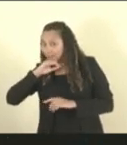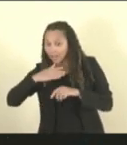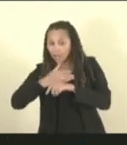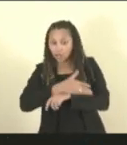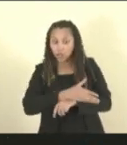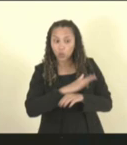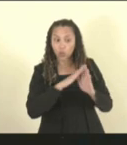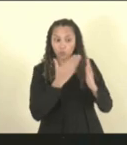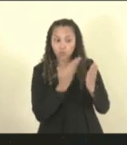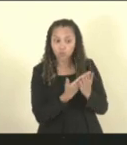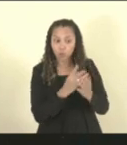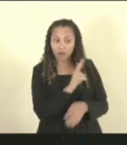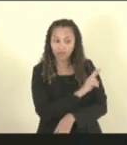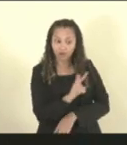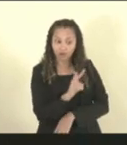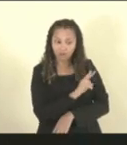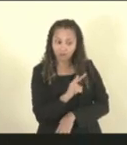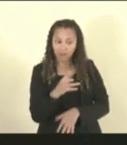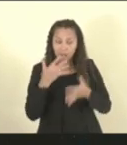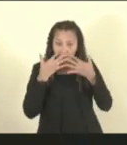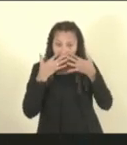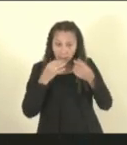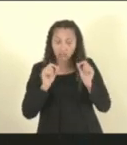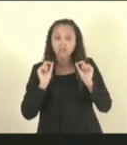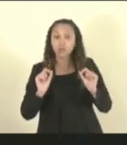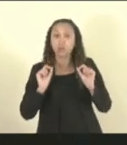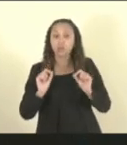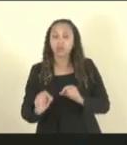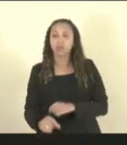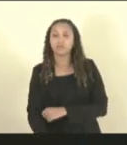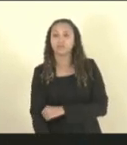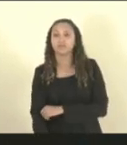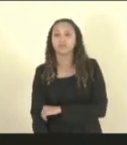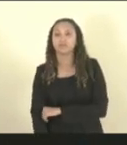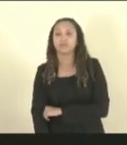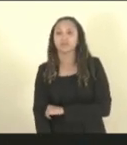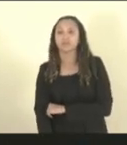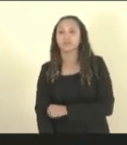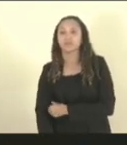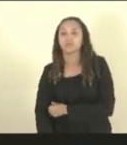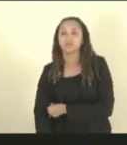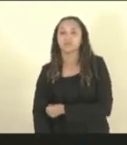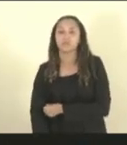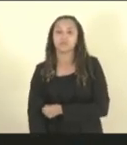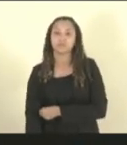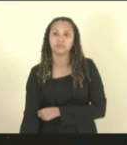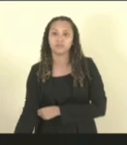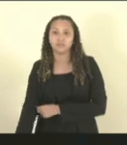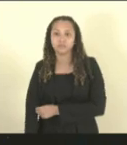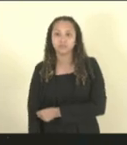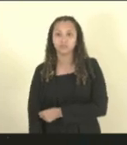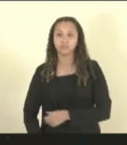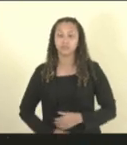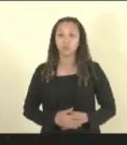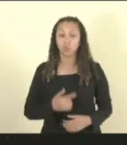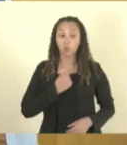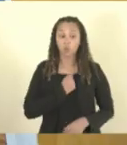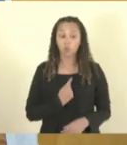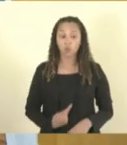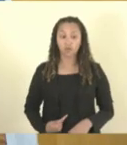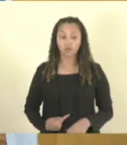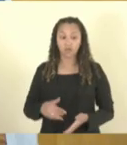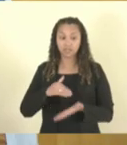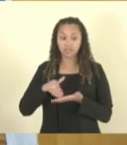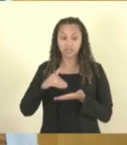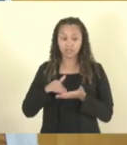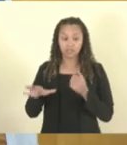Chamar a atenção nesse pequeno espaço de tempo para que o governo, a Secretaria